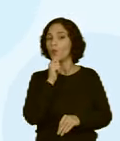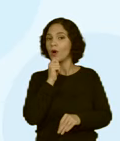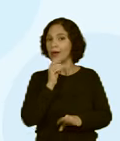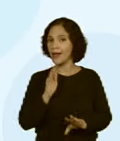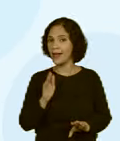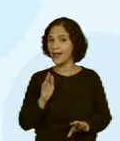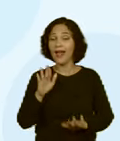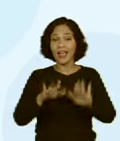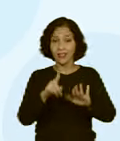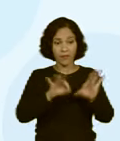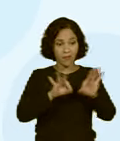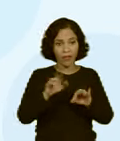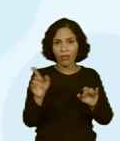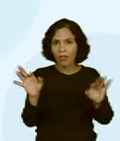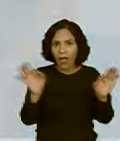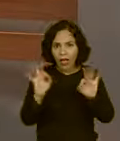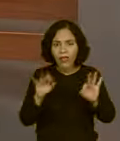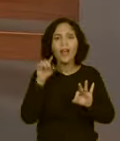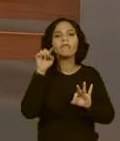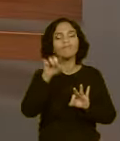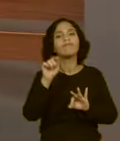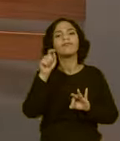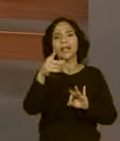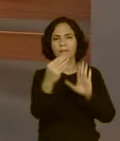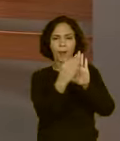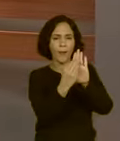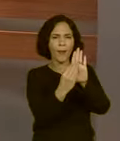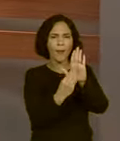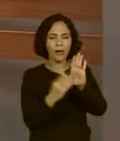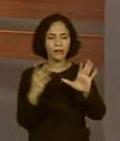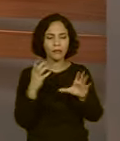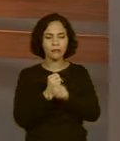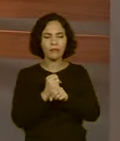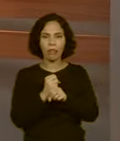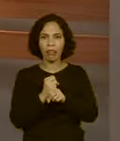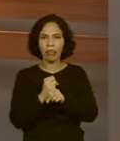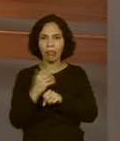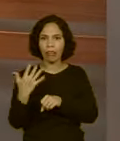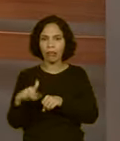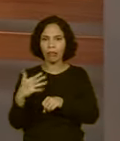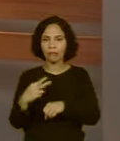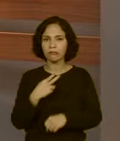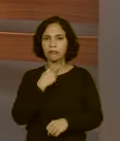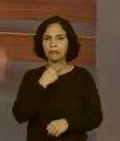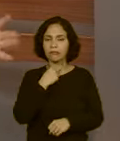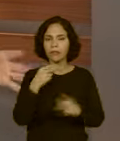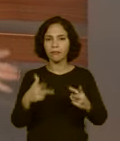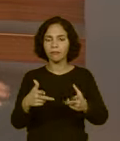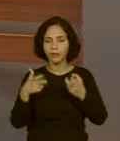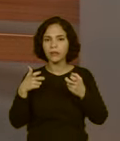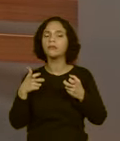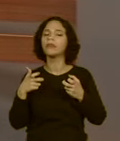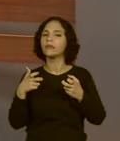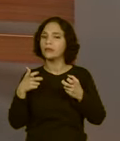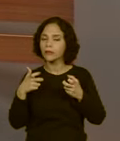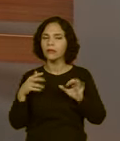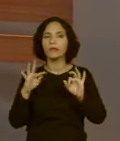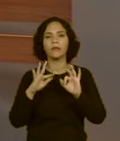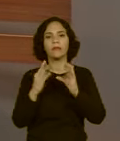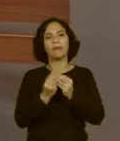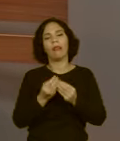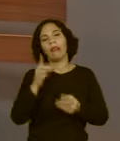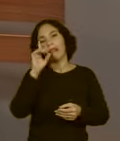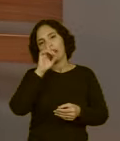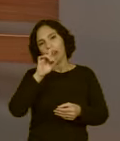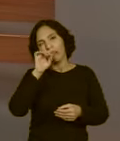você não planeja, é no orçamento, você faz lá a conta, que você vai ver a situação real da sua família.